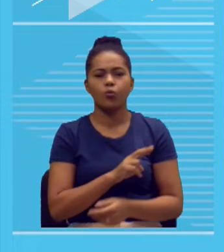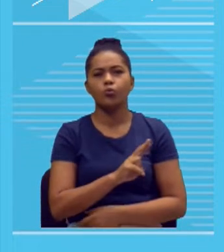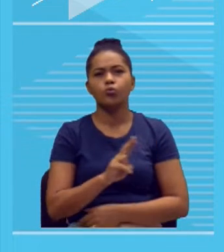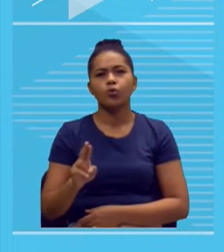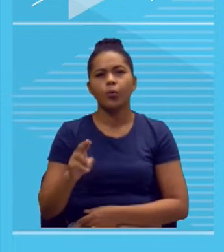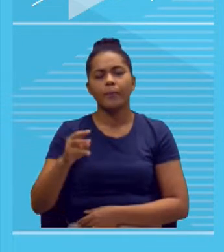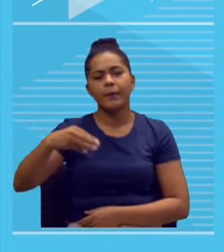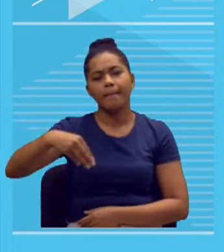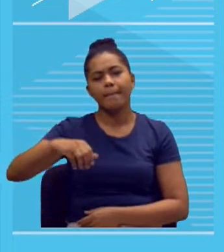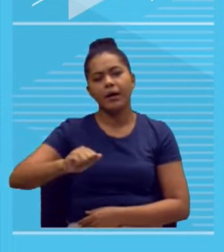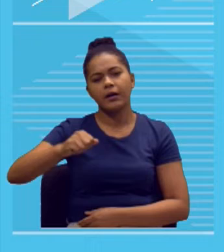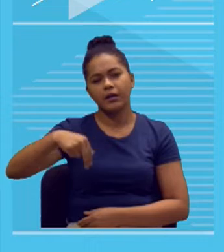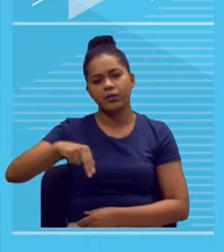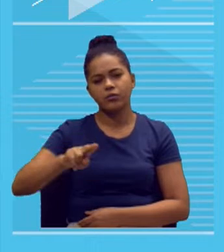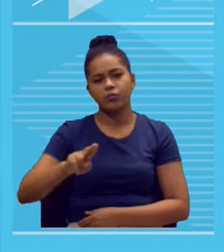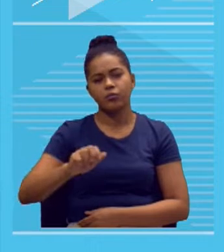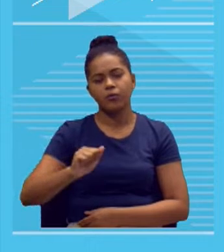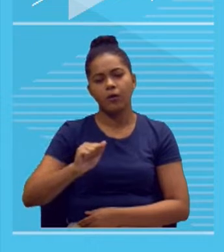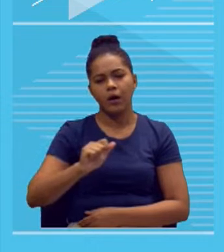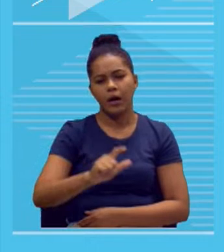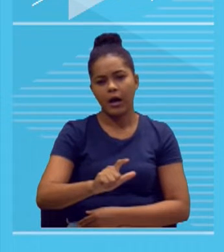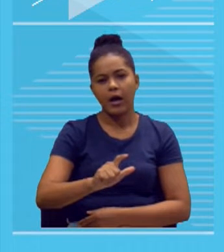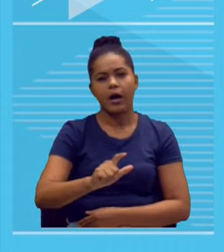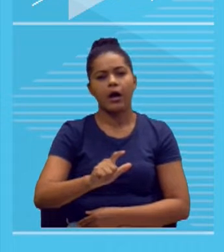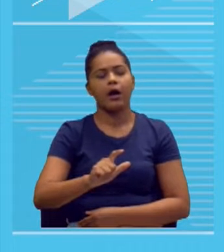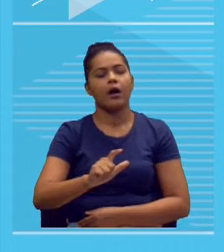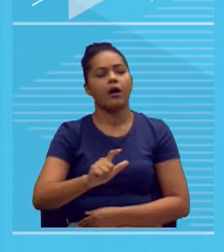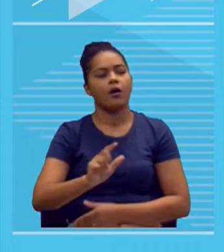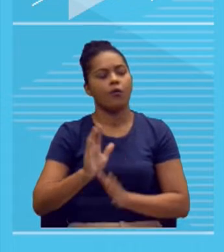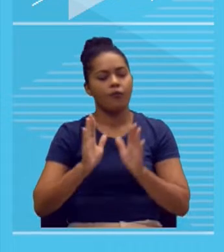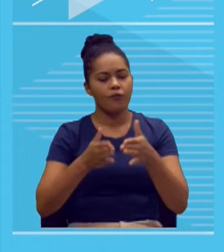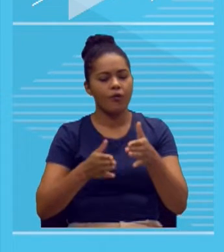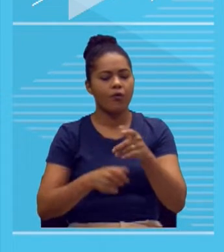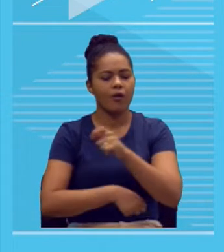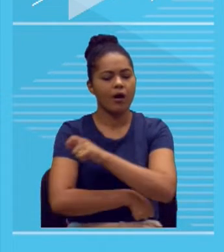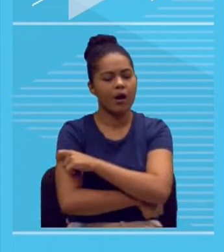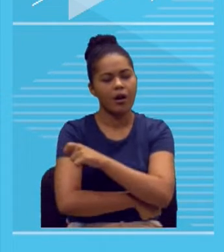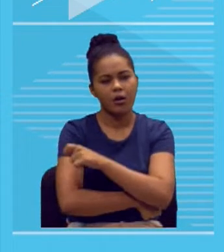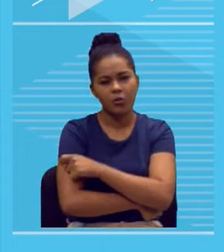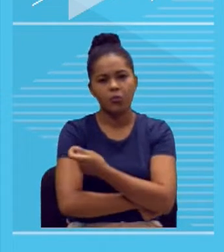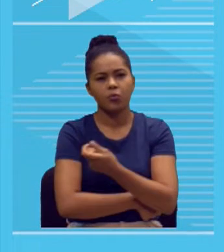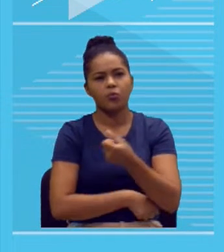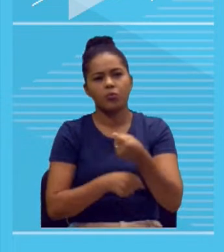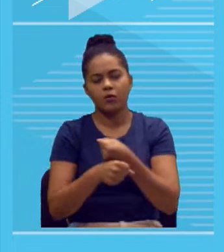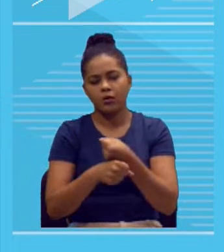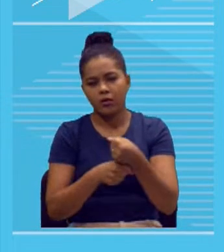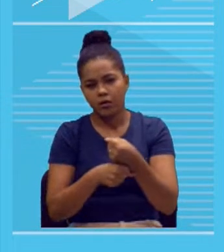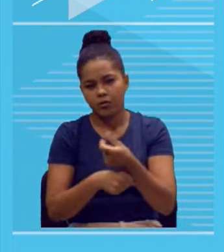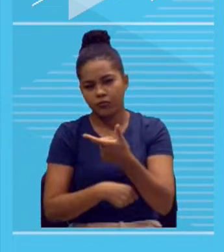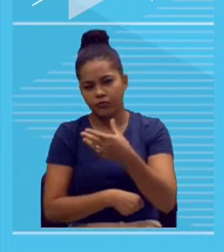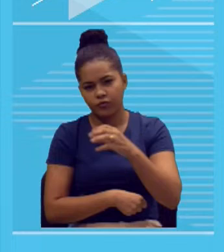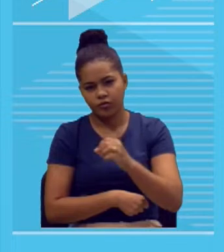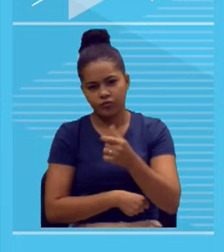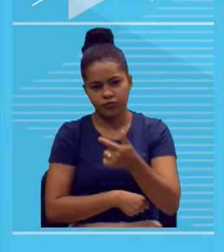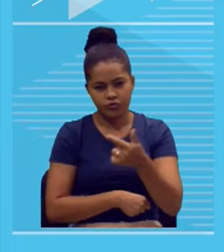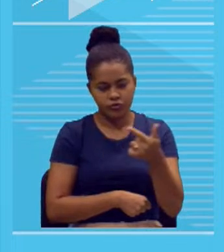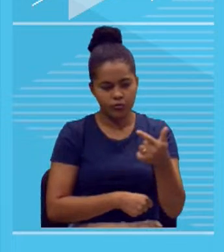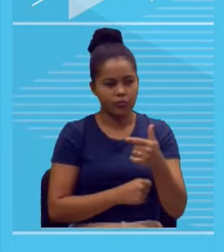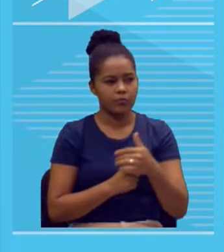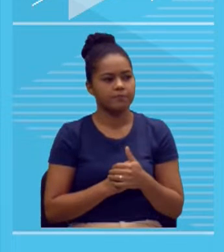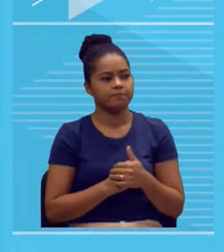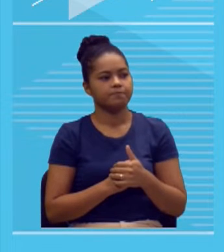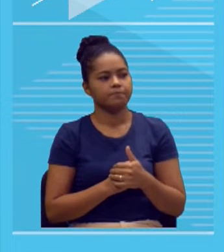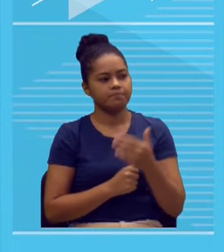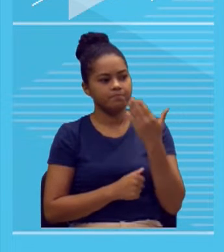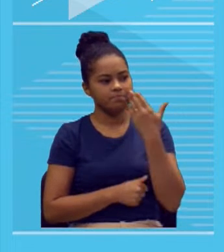exata, tá? Você vai pôr no oráculo, no Google e vai achar. Então, o que eles chamam de impropério? O que